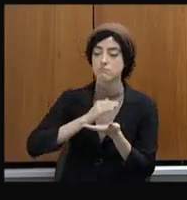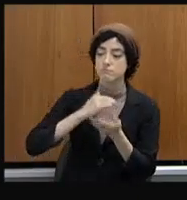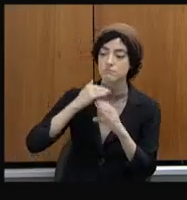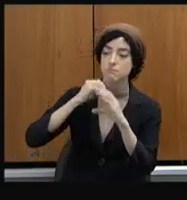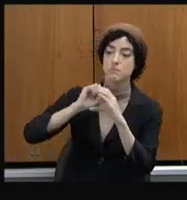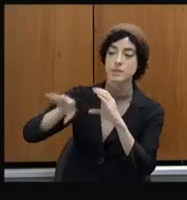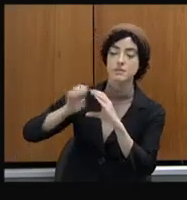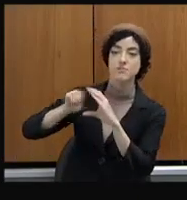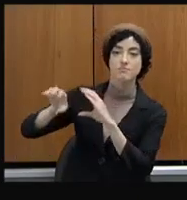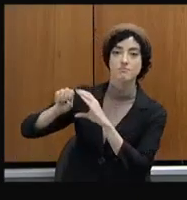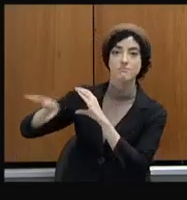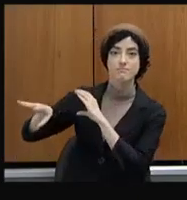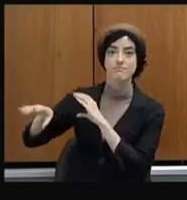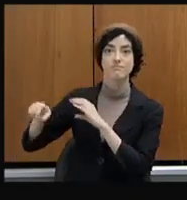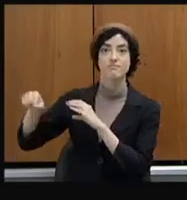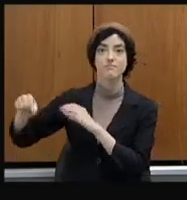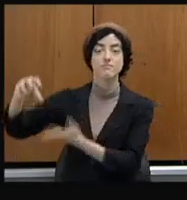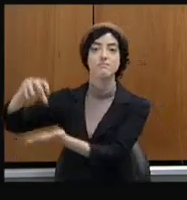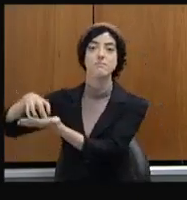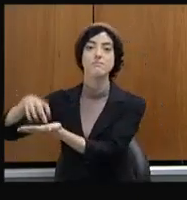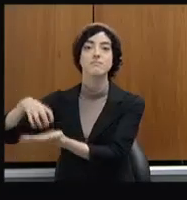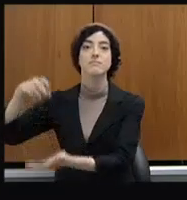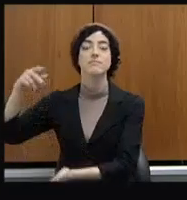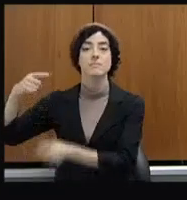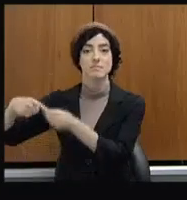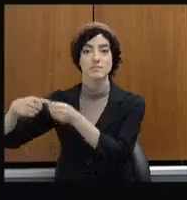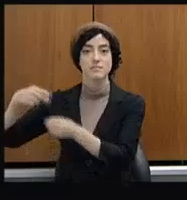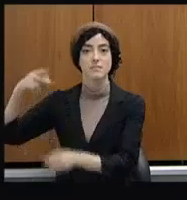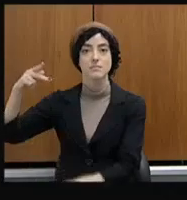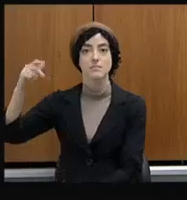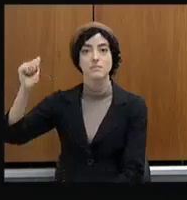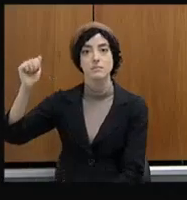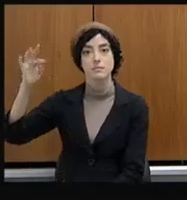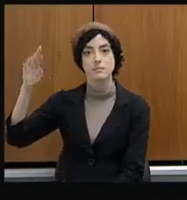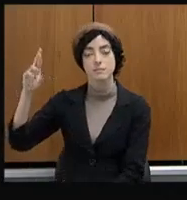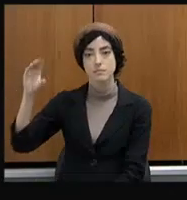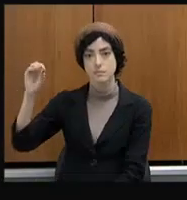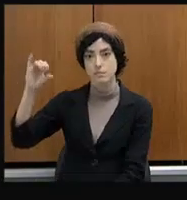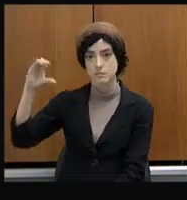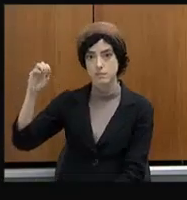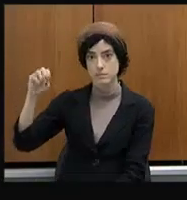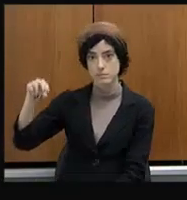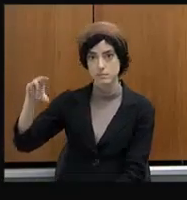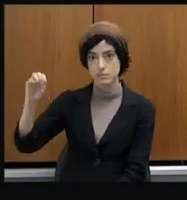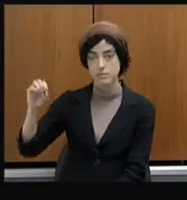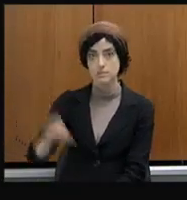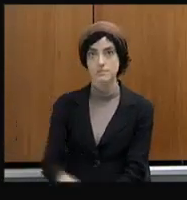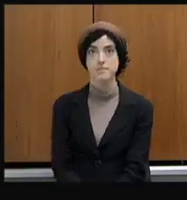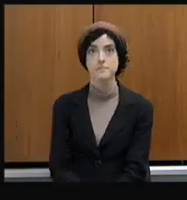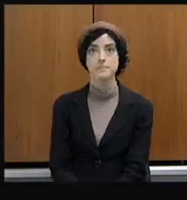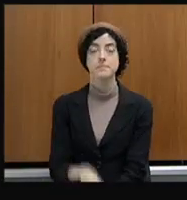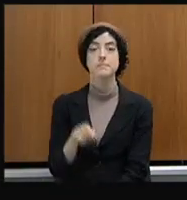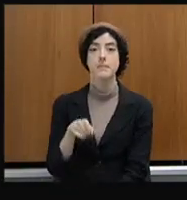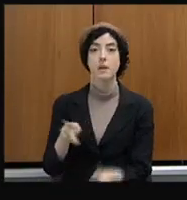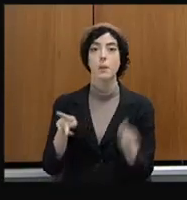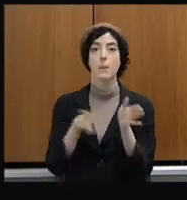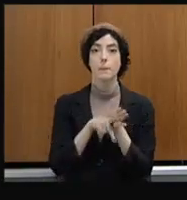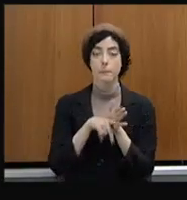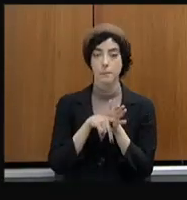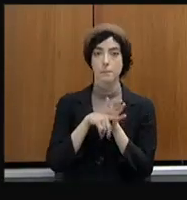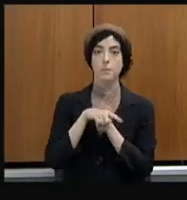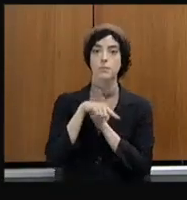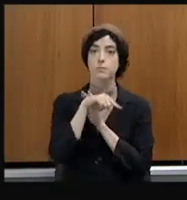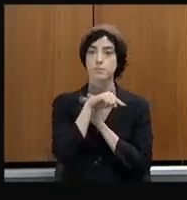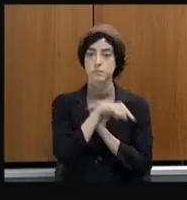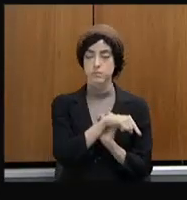da forma que nós idealizamos, que o próprio doutor Joaquim idealizou, que ele participou ativamente disso, da produção do